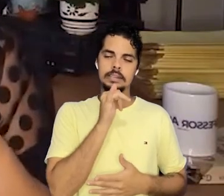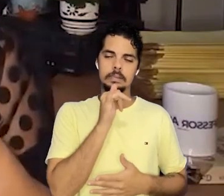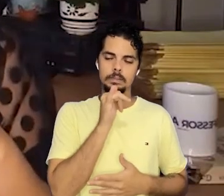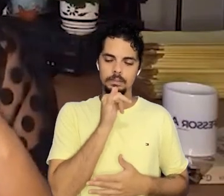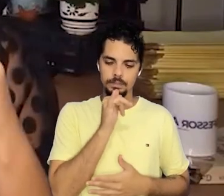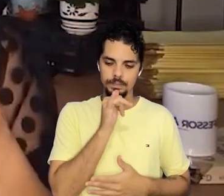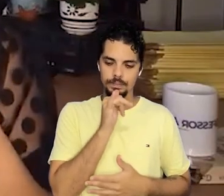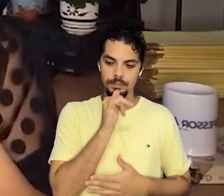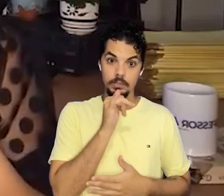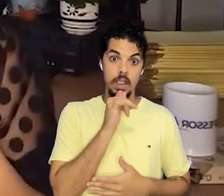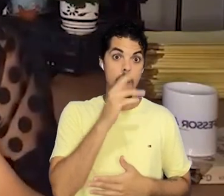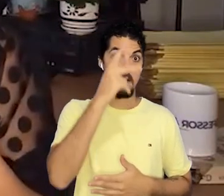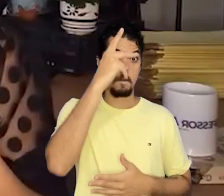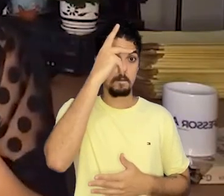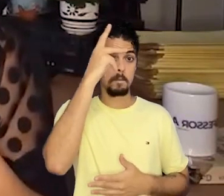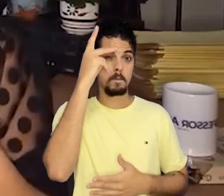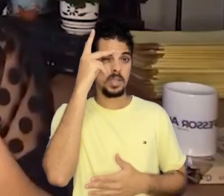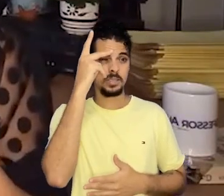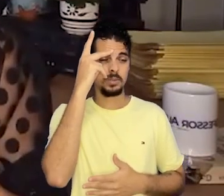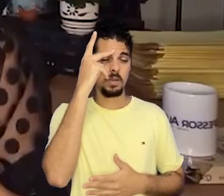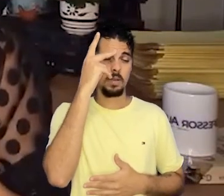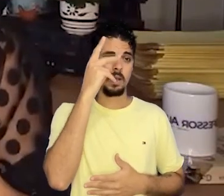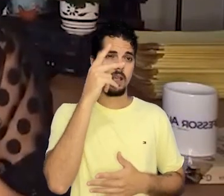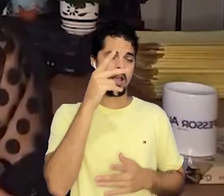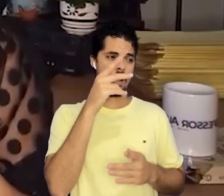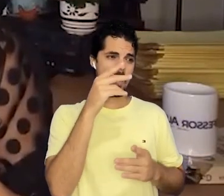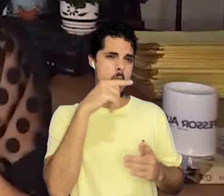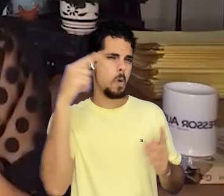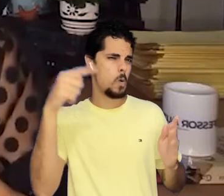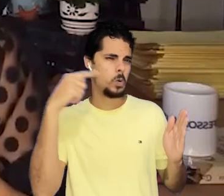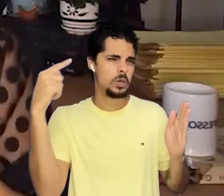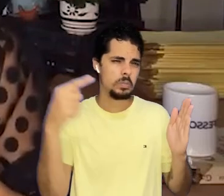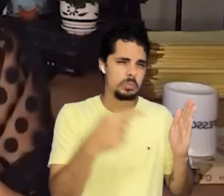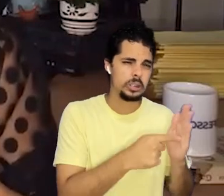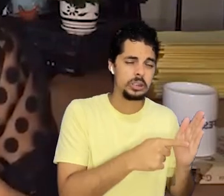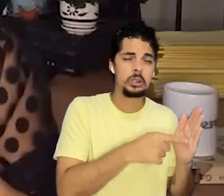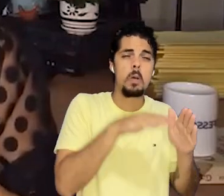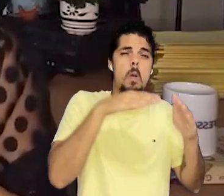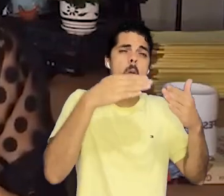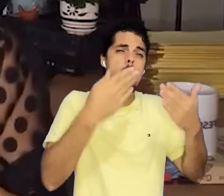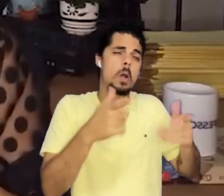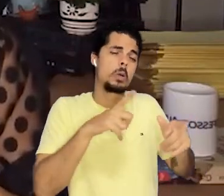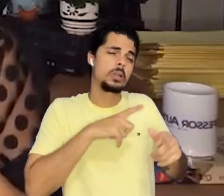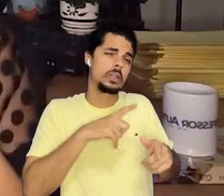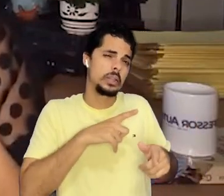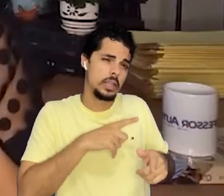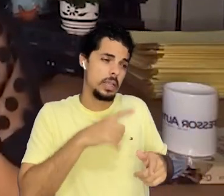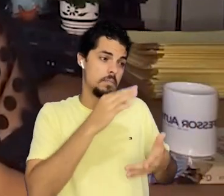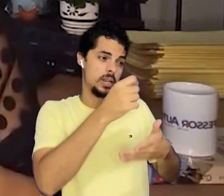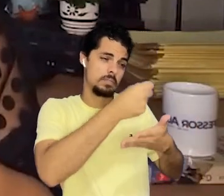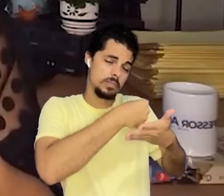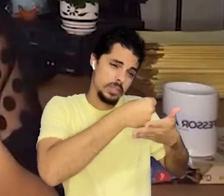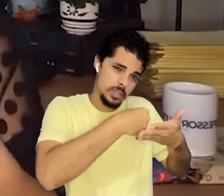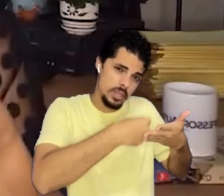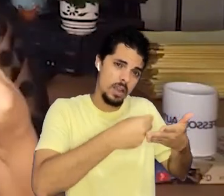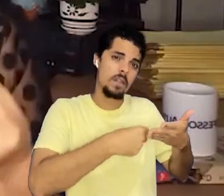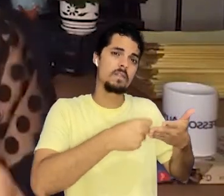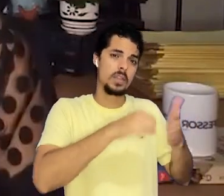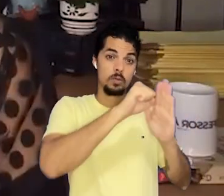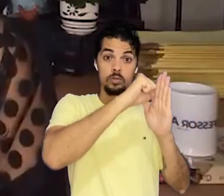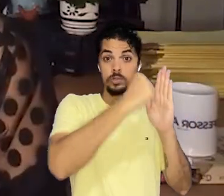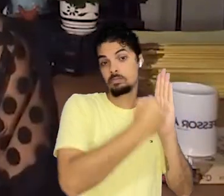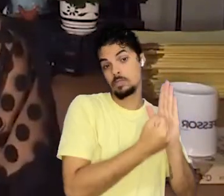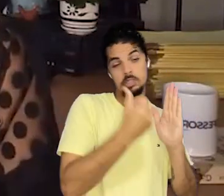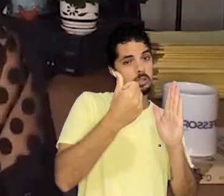para quem foi escrita a história do Brasil durante o século XIX, por quem foi escrita e para